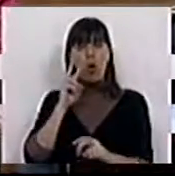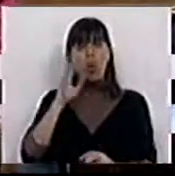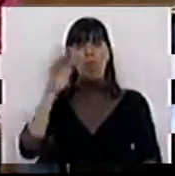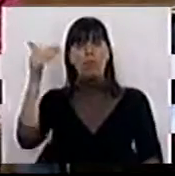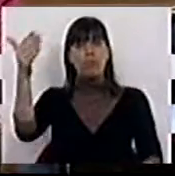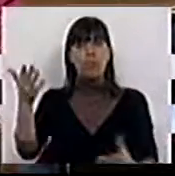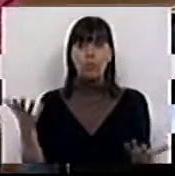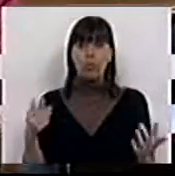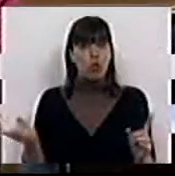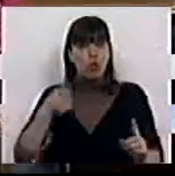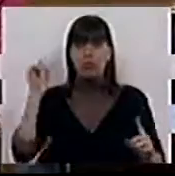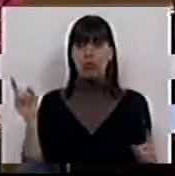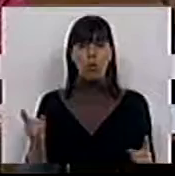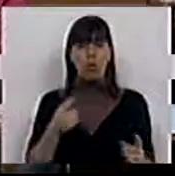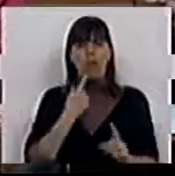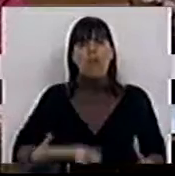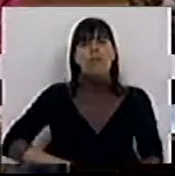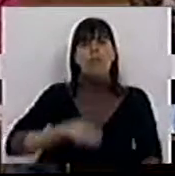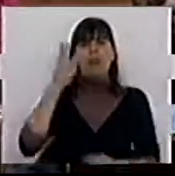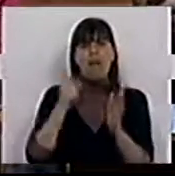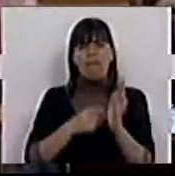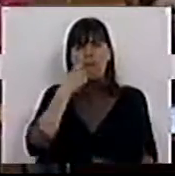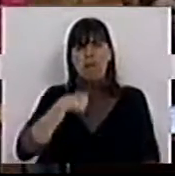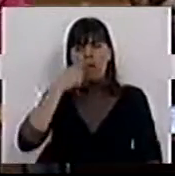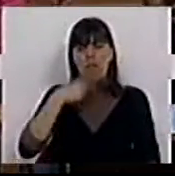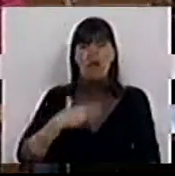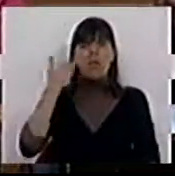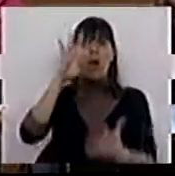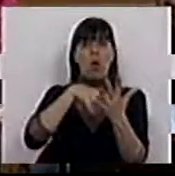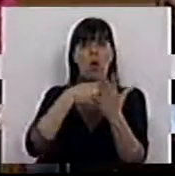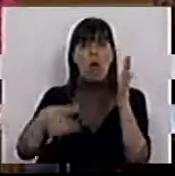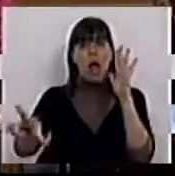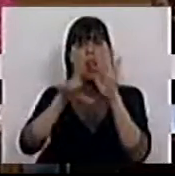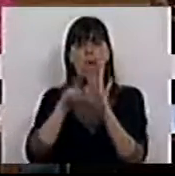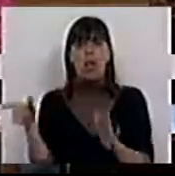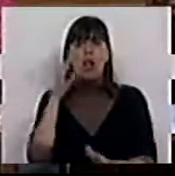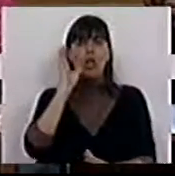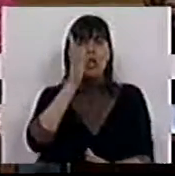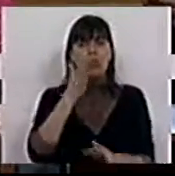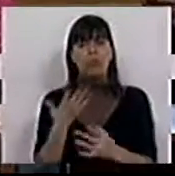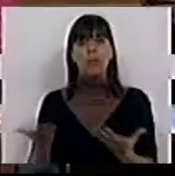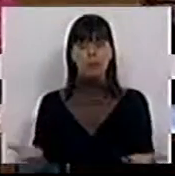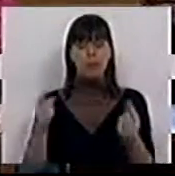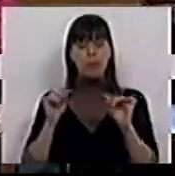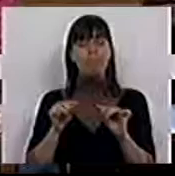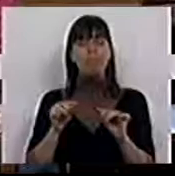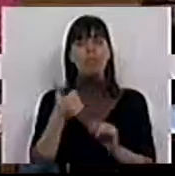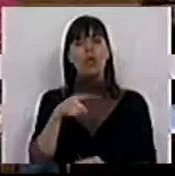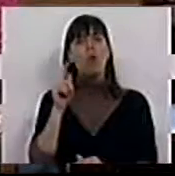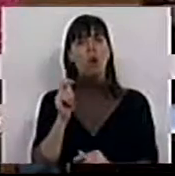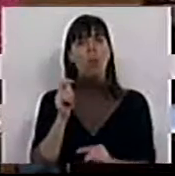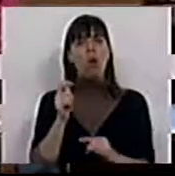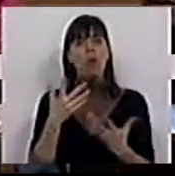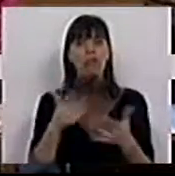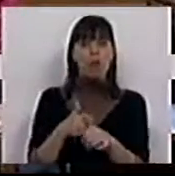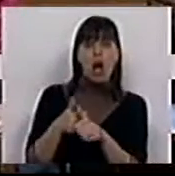para o futuro. E não estão. São inúmeras as debilidades para além do quadro legal que já aqui foi invocado. É neste sentido que o Bloco de Esquerda